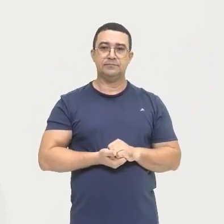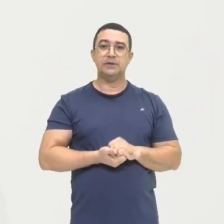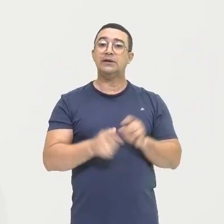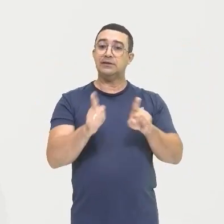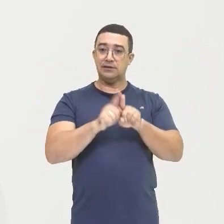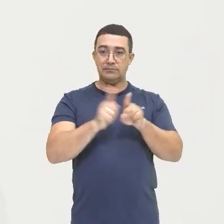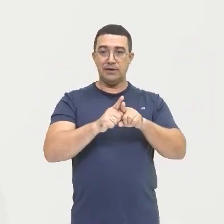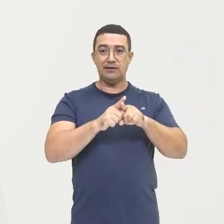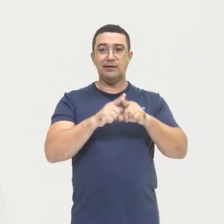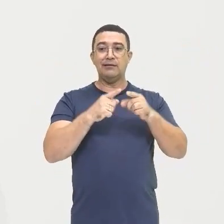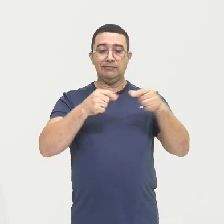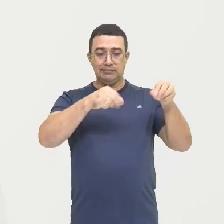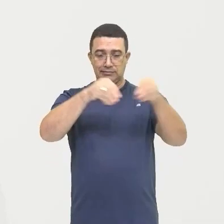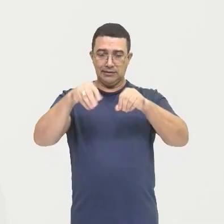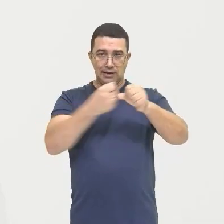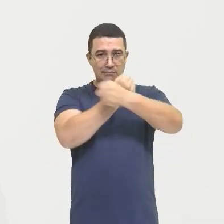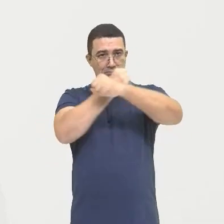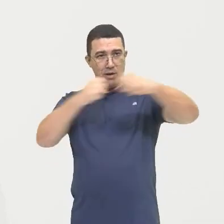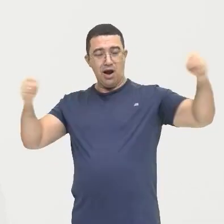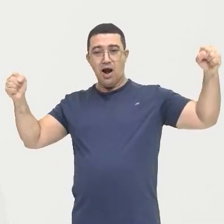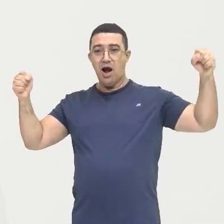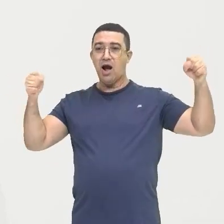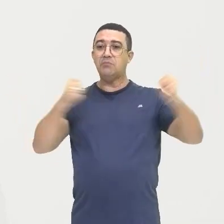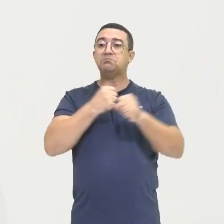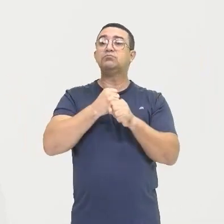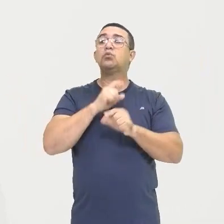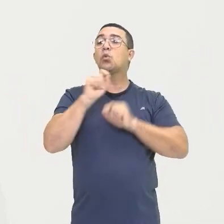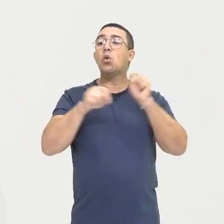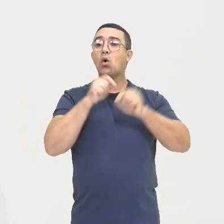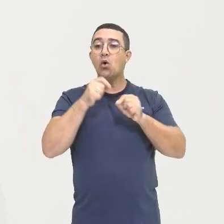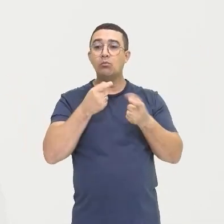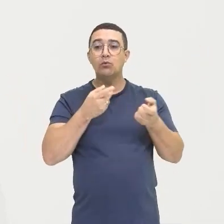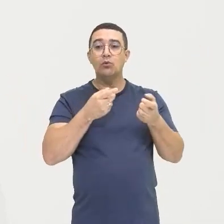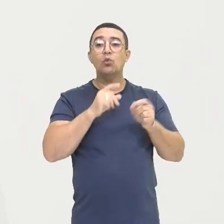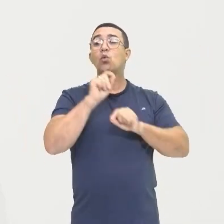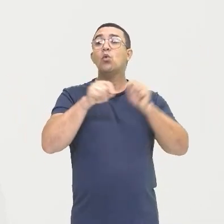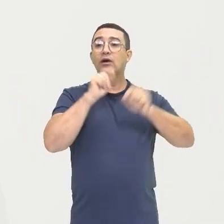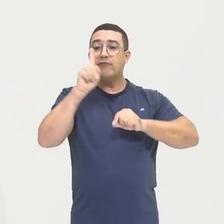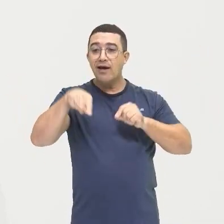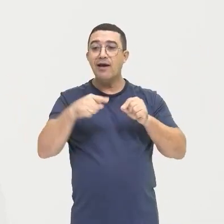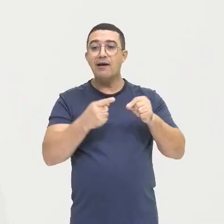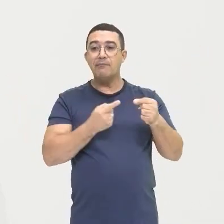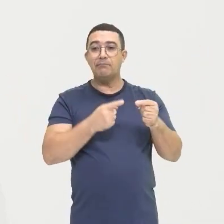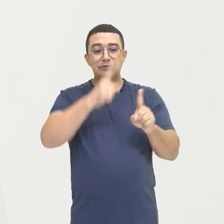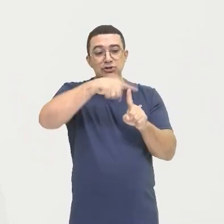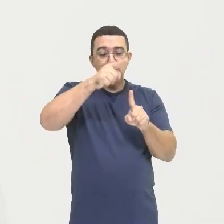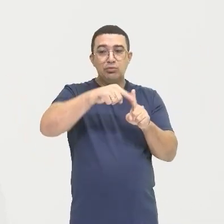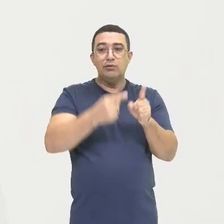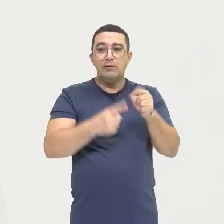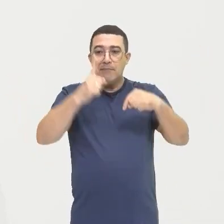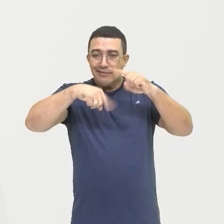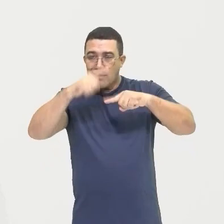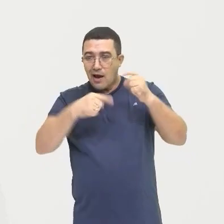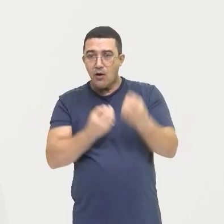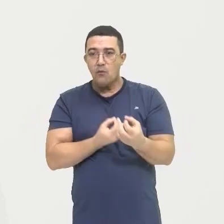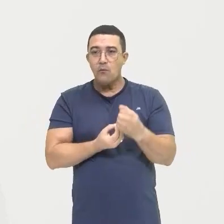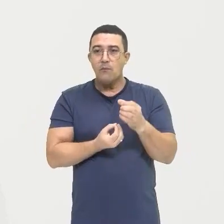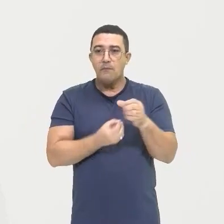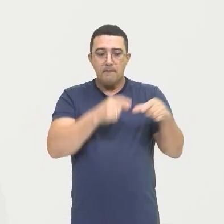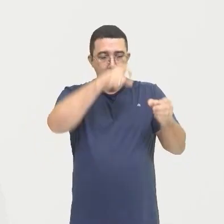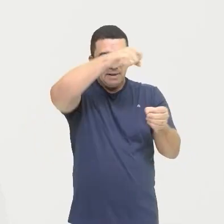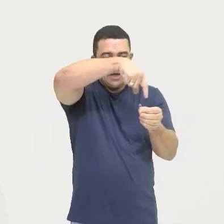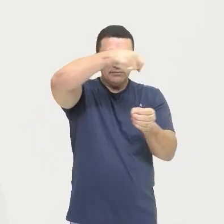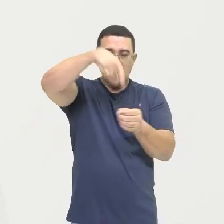exploração Aqui a gente tem Por tamanho E por exploração O vai ser Explorado ali Naquele espaço Naquele